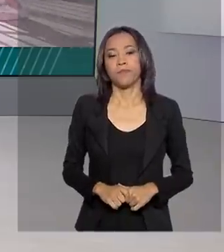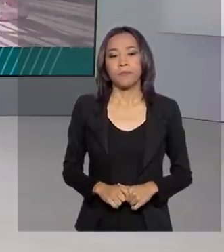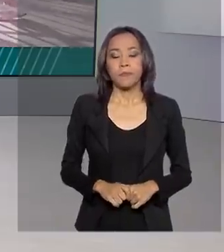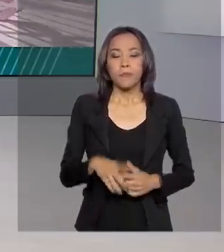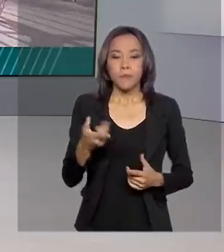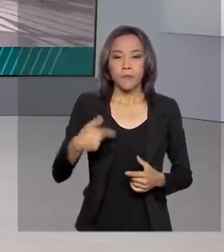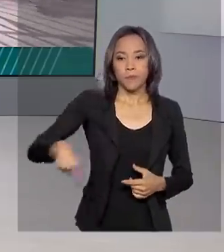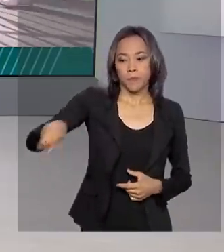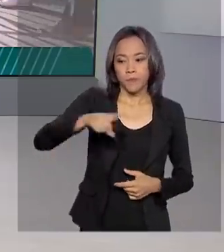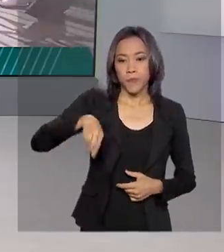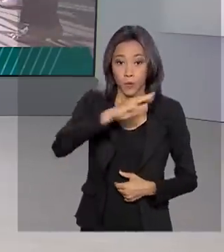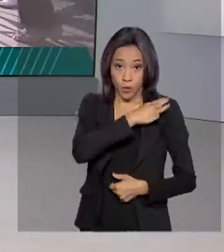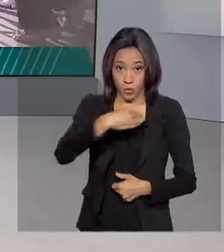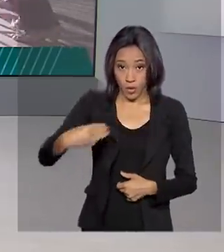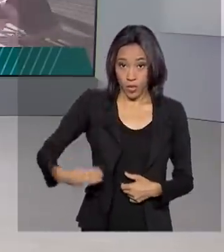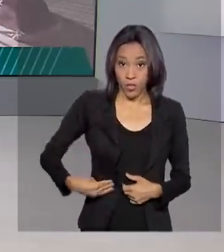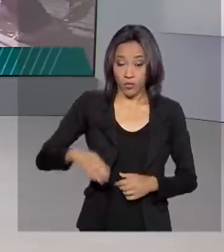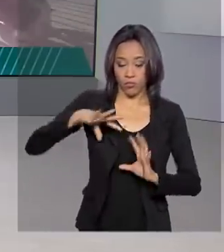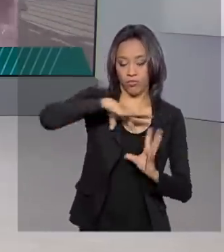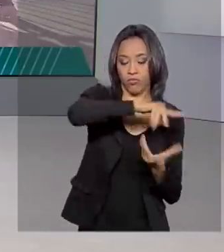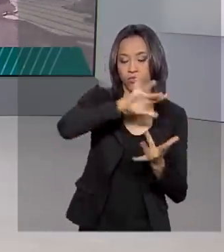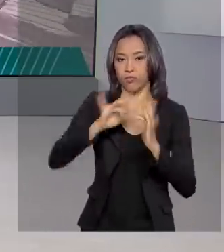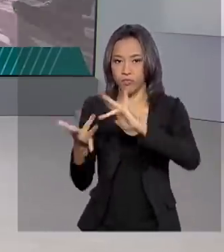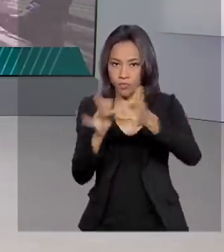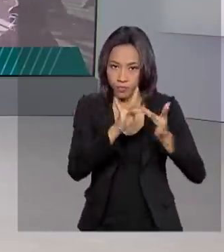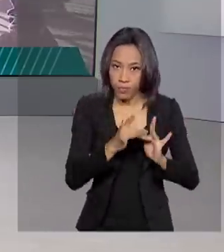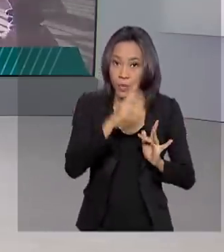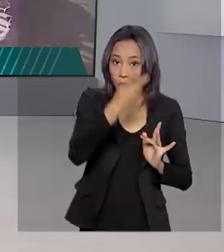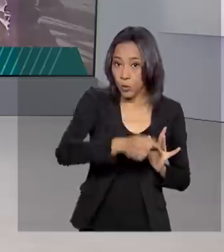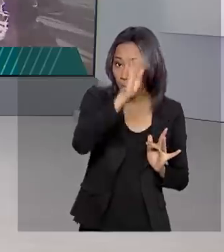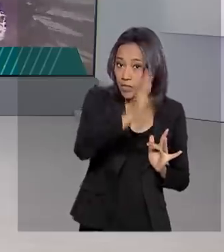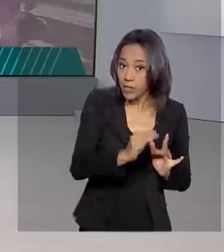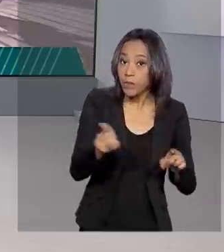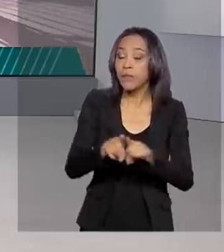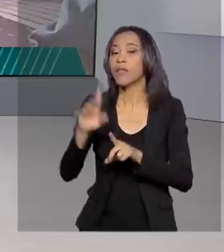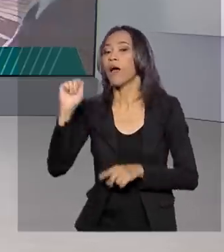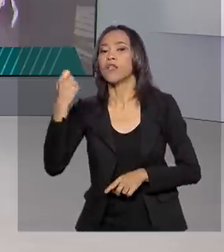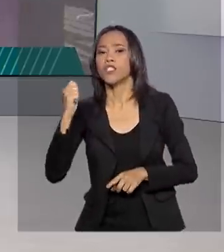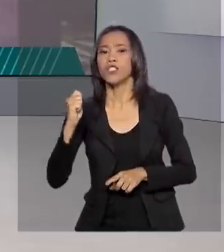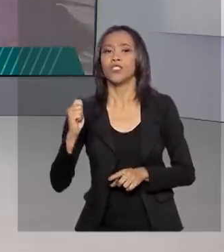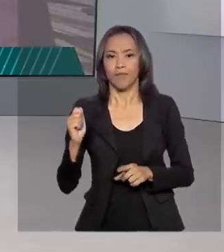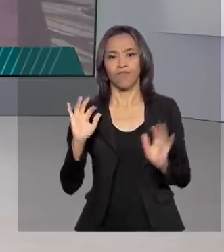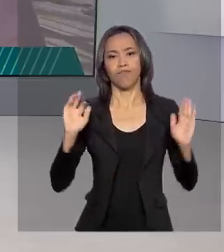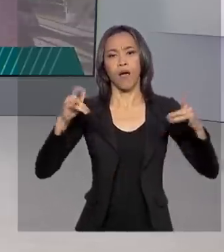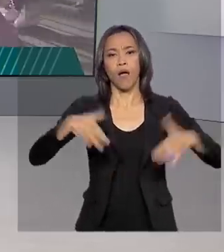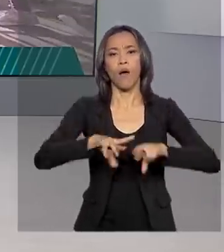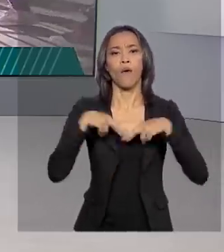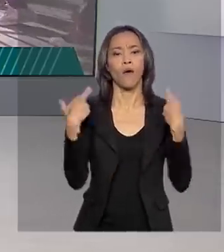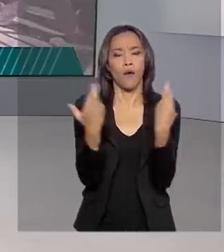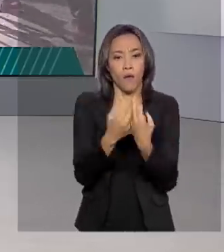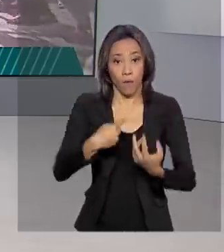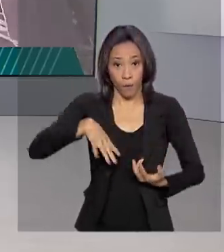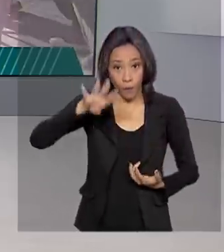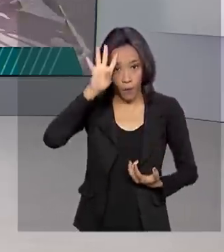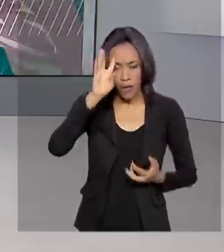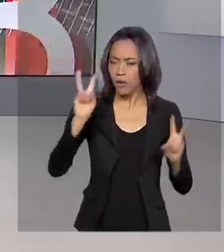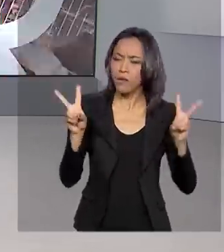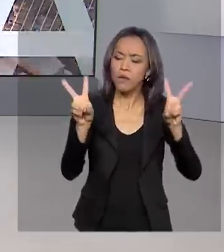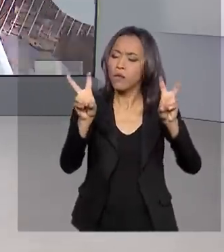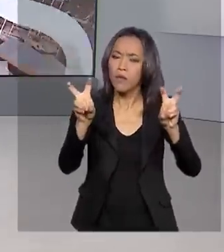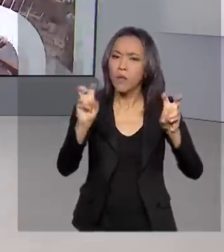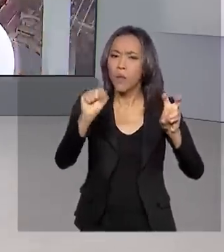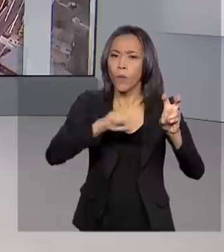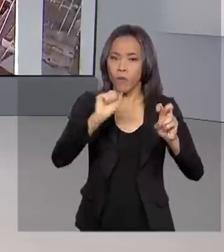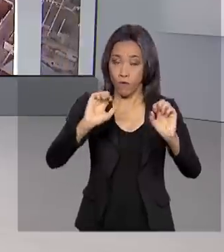Os ministros das Relações Exteriores do Brasil e da Argentina se reuniram nesta quarta-feira em Brasília. Entre os assuntos,